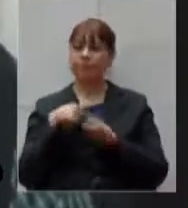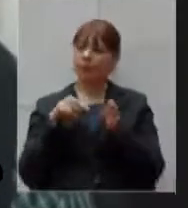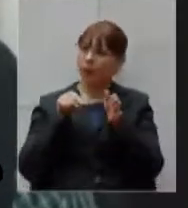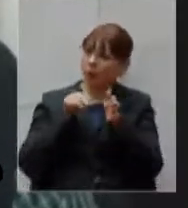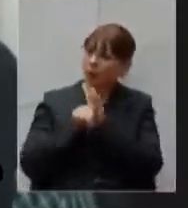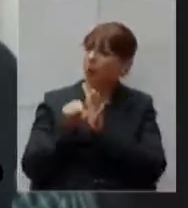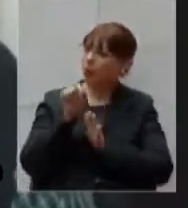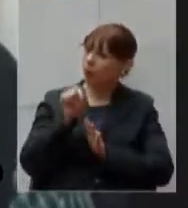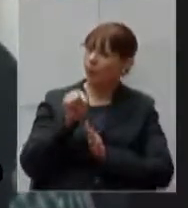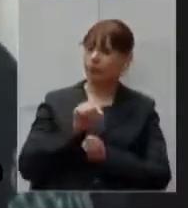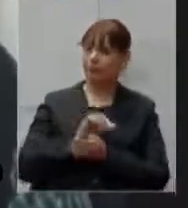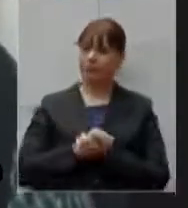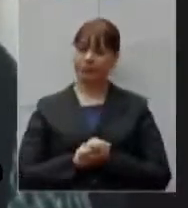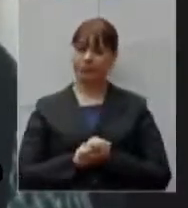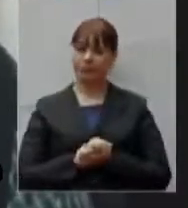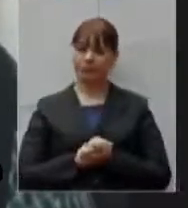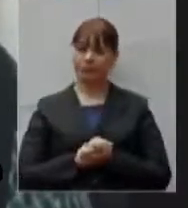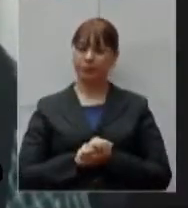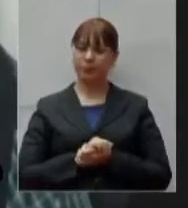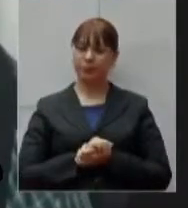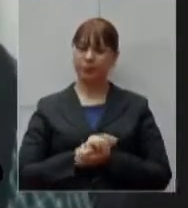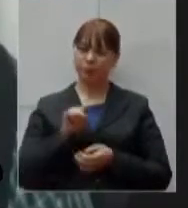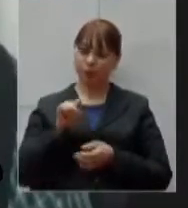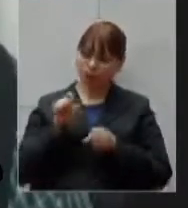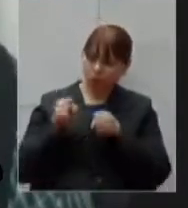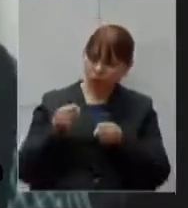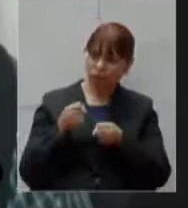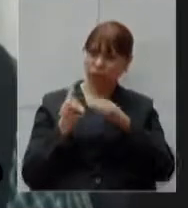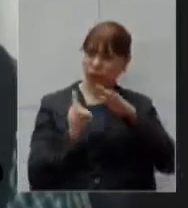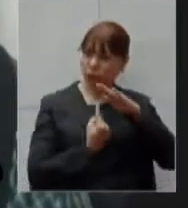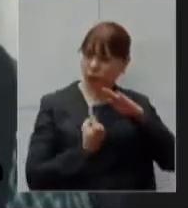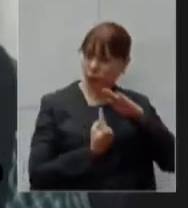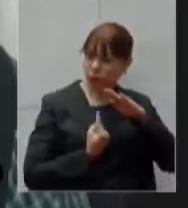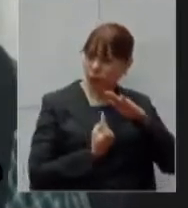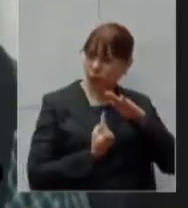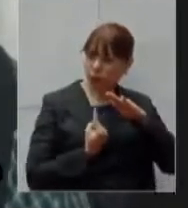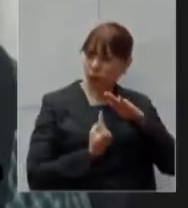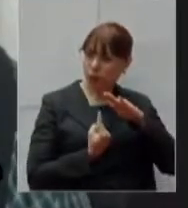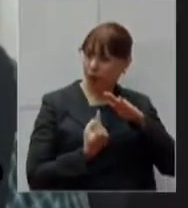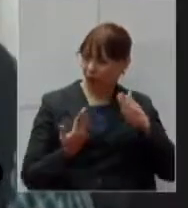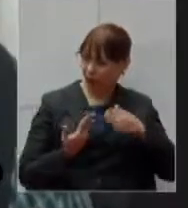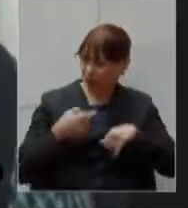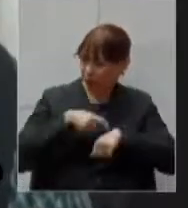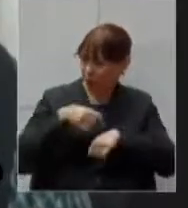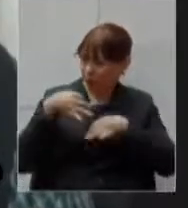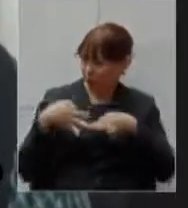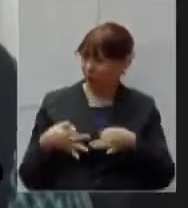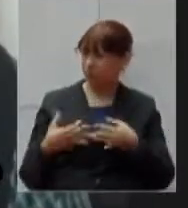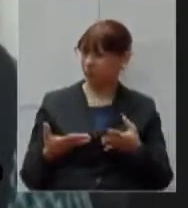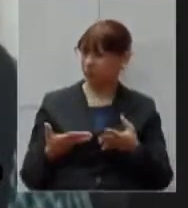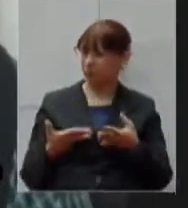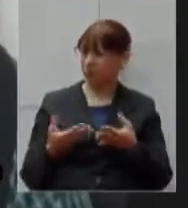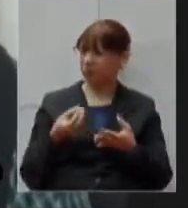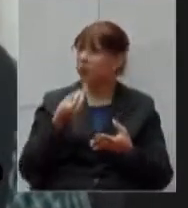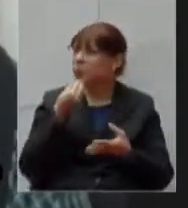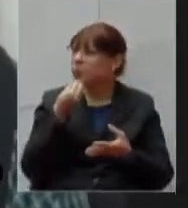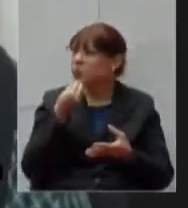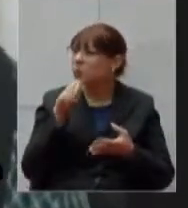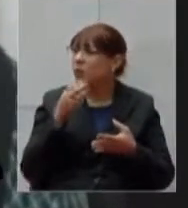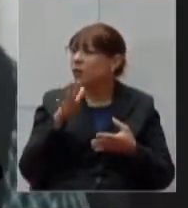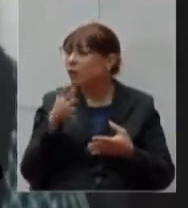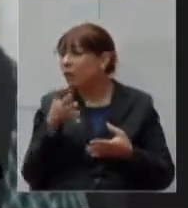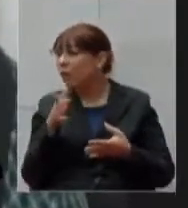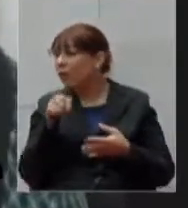essa defesa pelo isolamento ela está se dando no tempo correto não deveríamos talvez termos